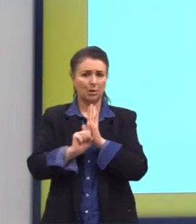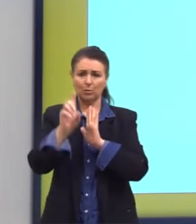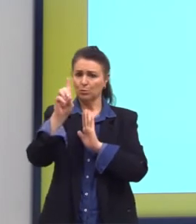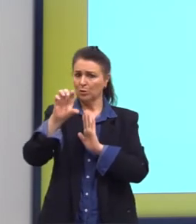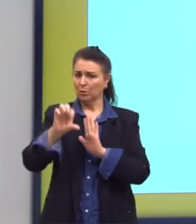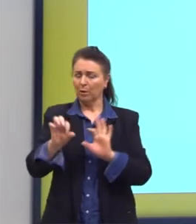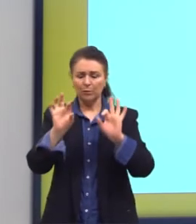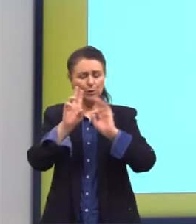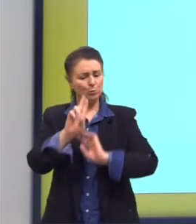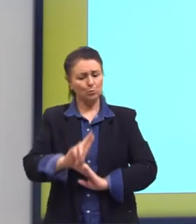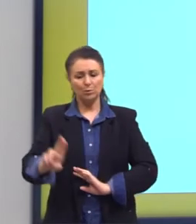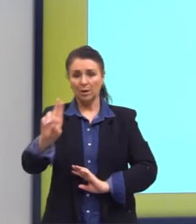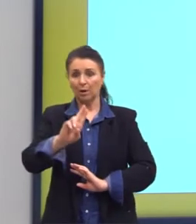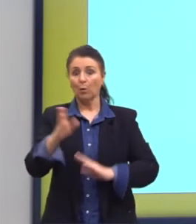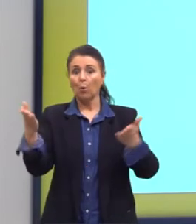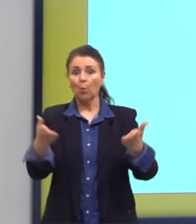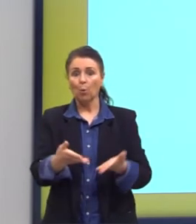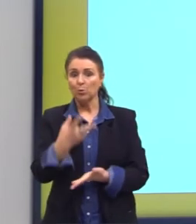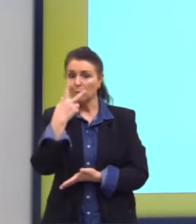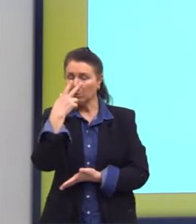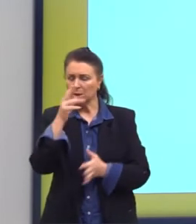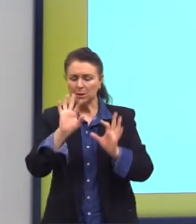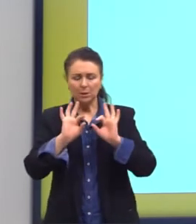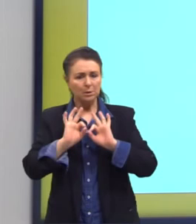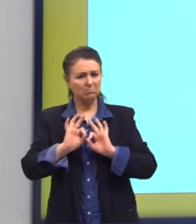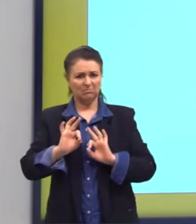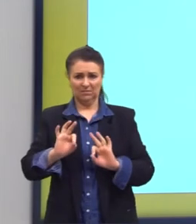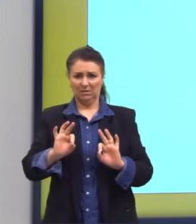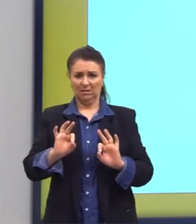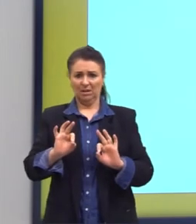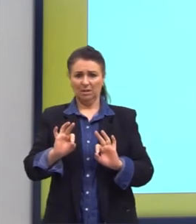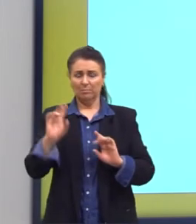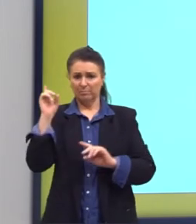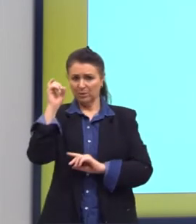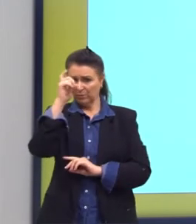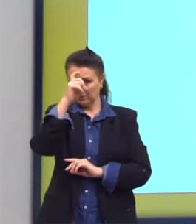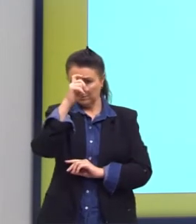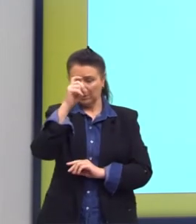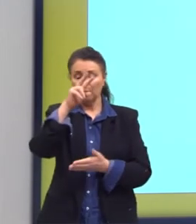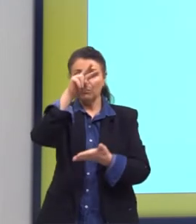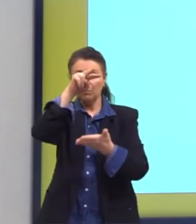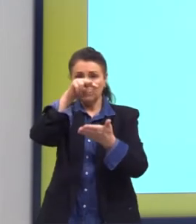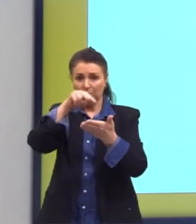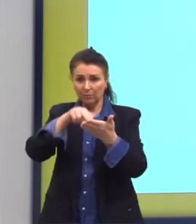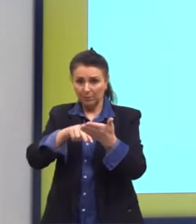Para nós hoje parece muito difícil, mas era o simples daquela época. Então, vamos lá.